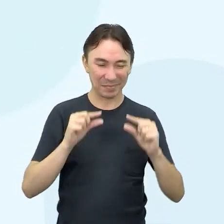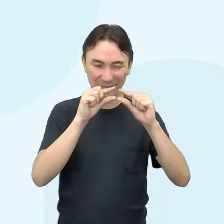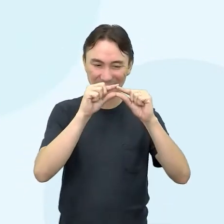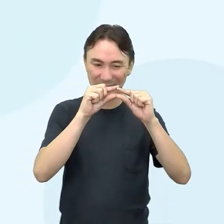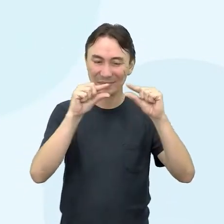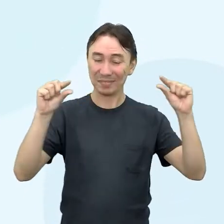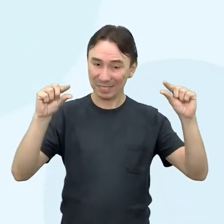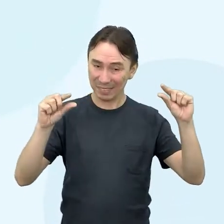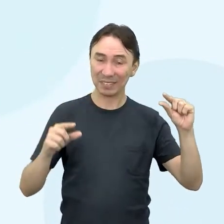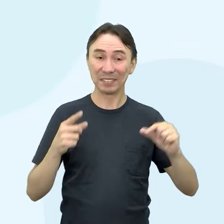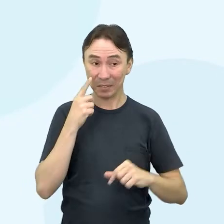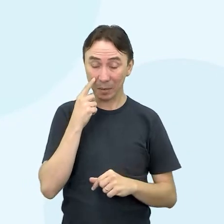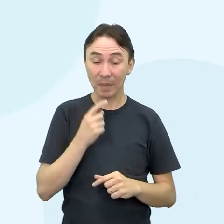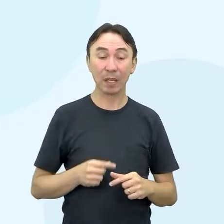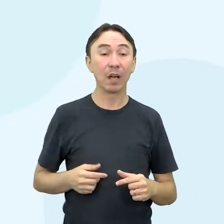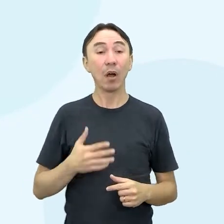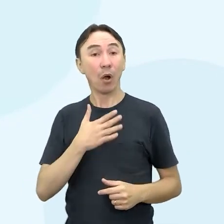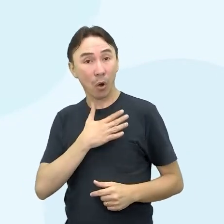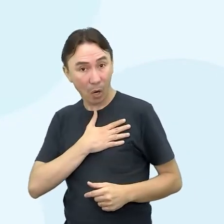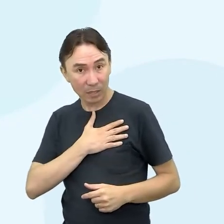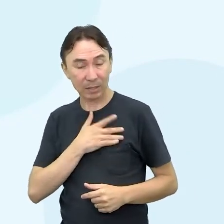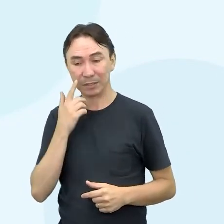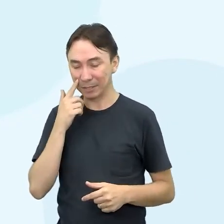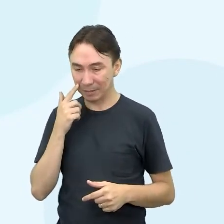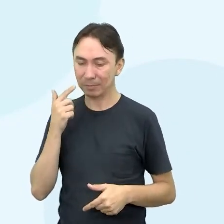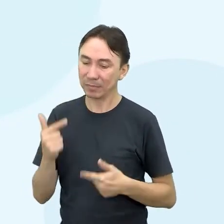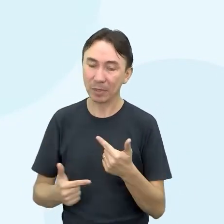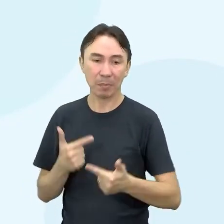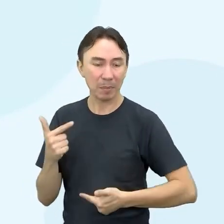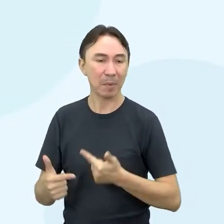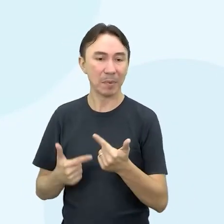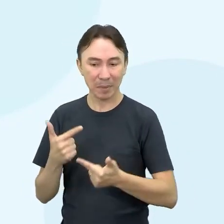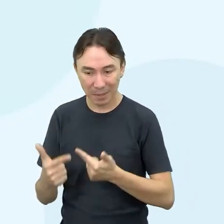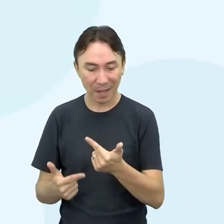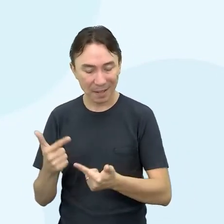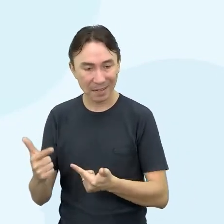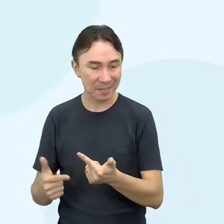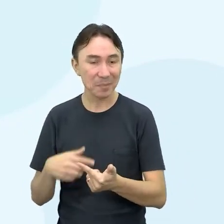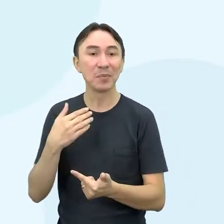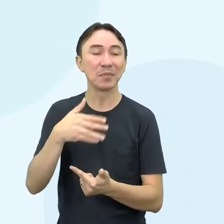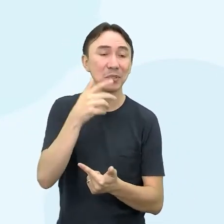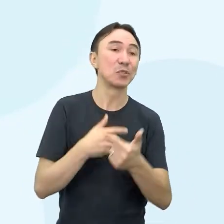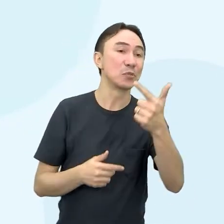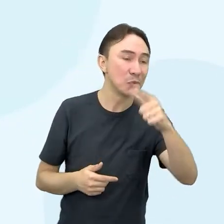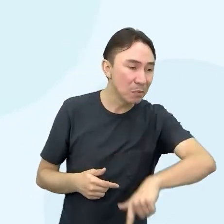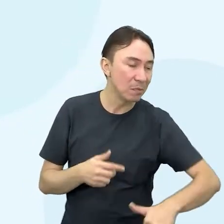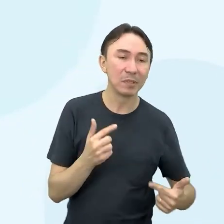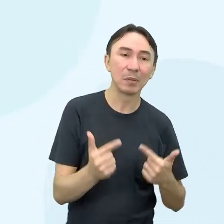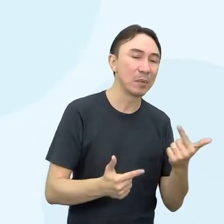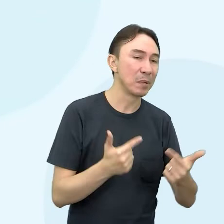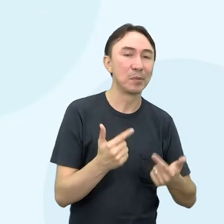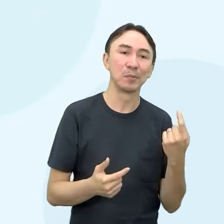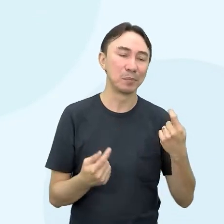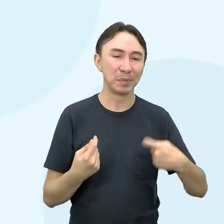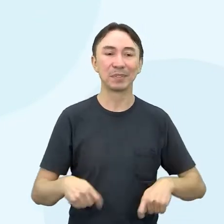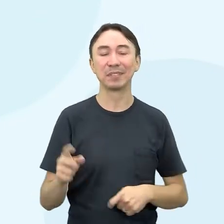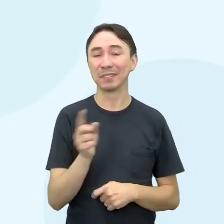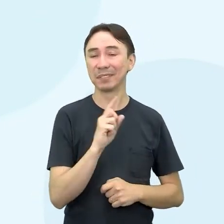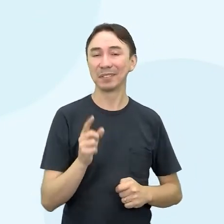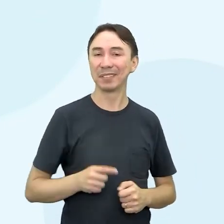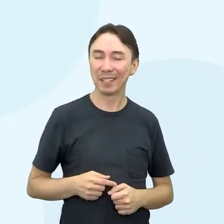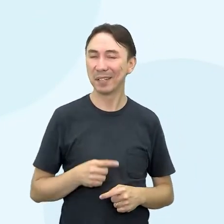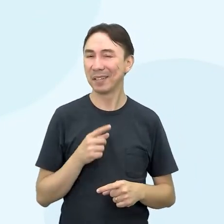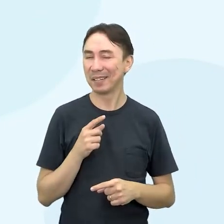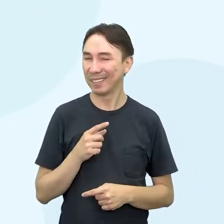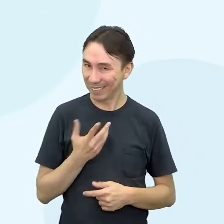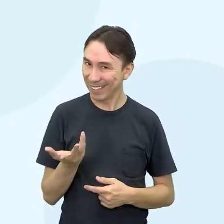e nunca mais você vai precisar trabalhar na sua vida. Não sei se você já ouviu isso. E é verdade. Porque quando você trabalha com